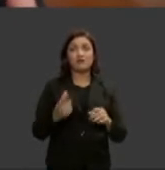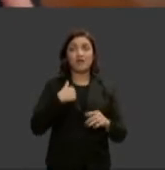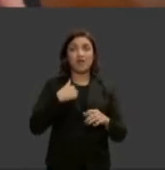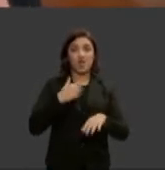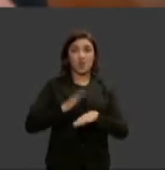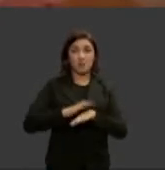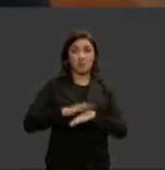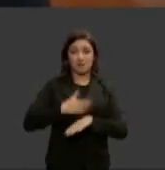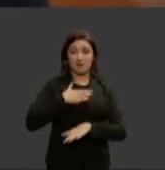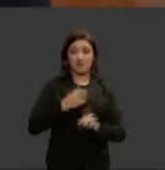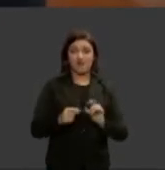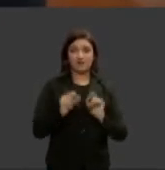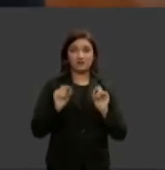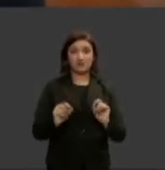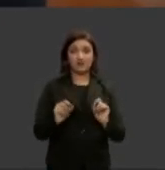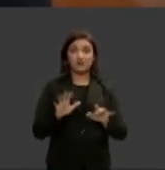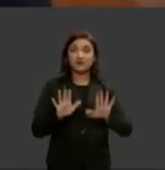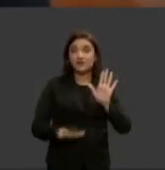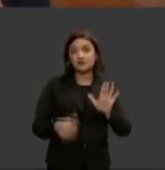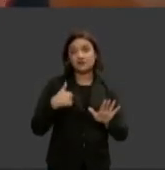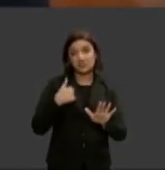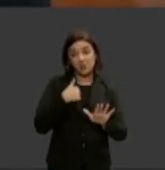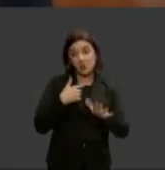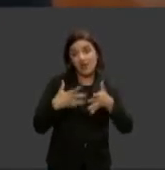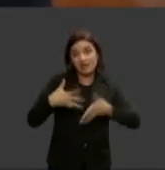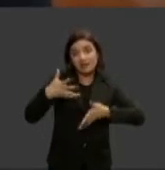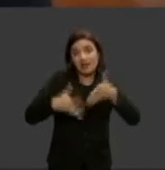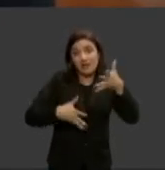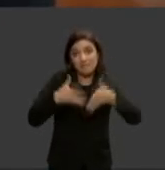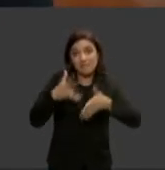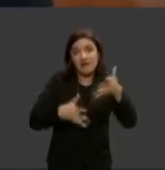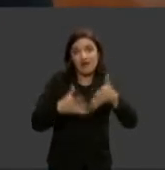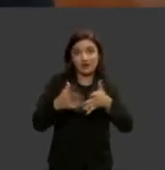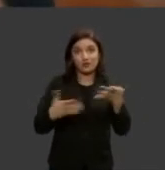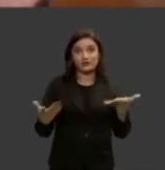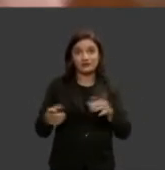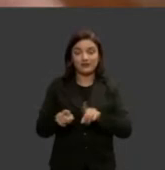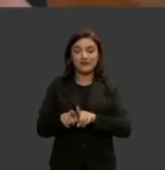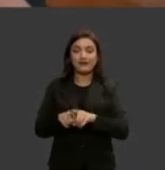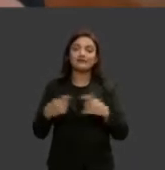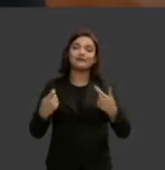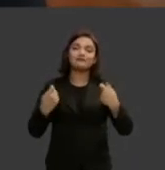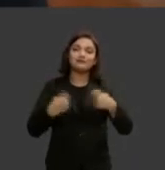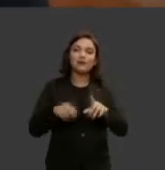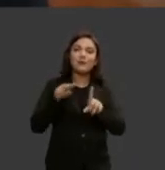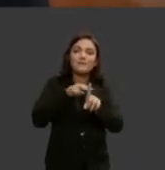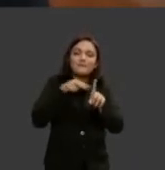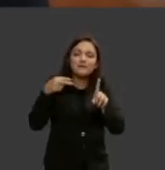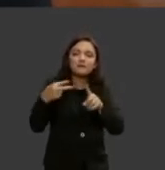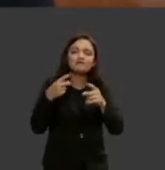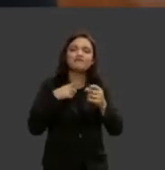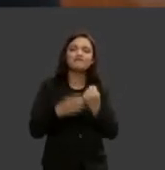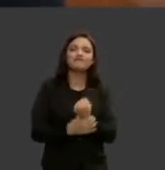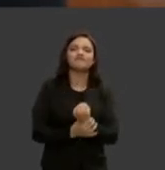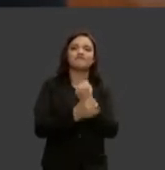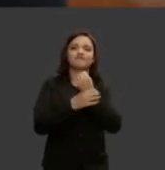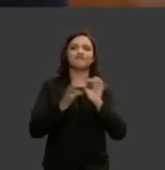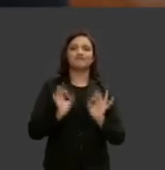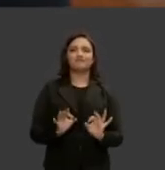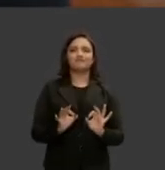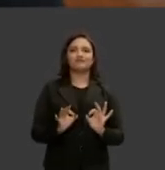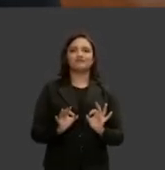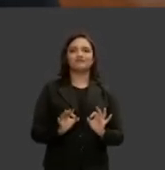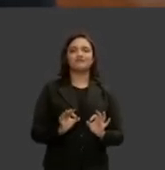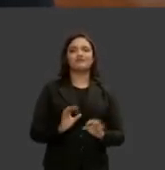atrapalhando inclusive que às vezes a gente está atrapalhando então a gente tem que ter essa visão muito segura em relação a isso e a gente compreender